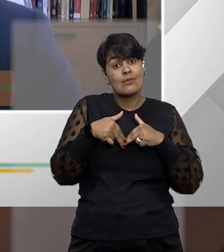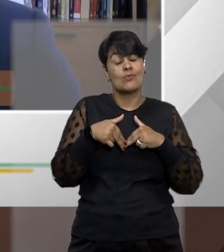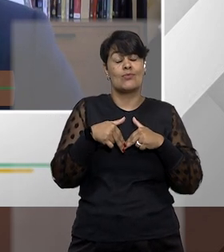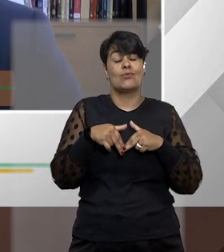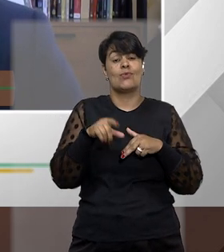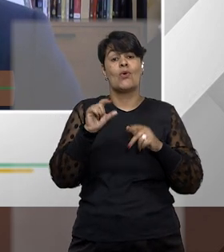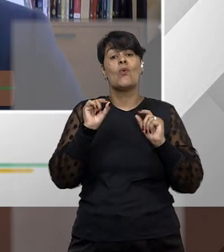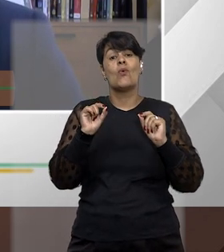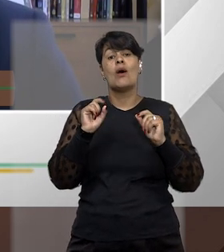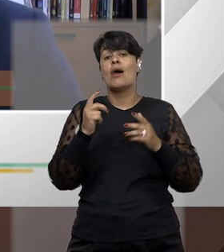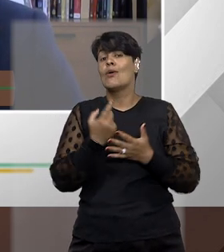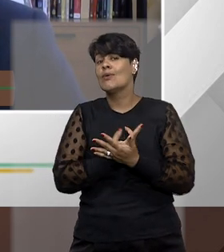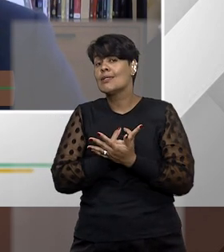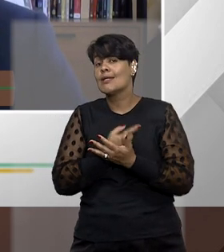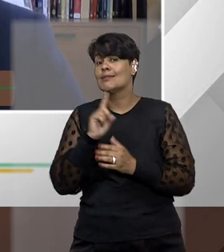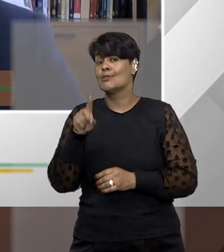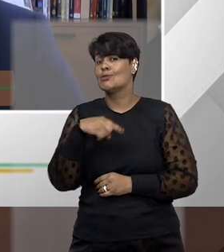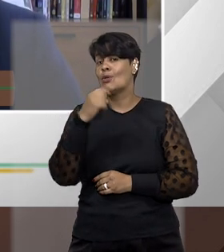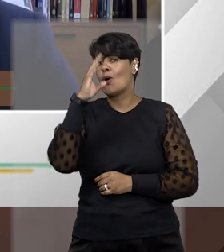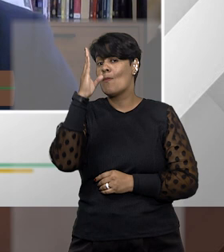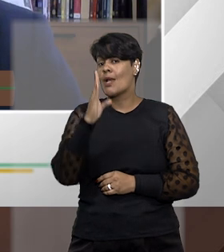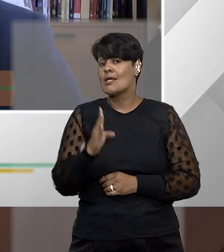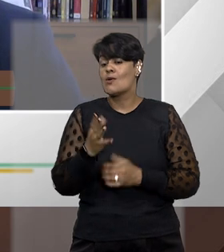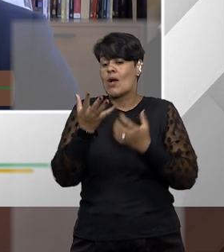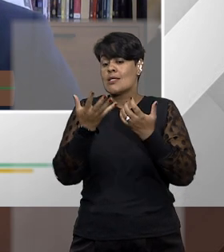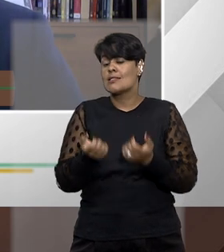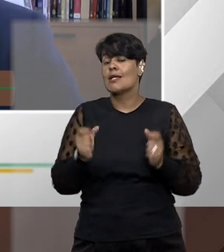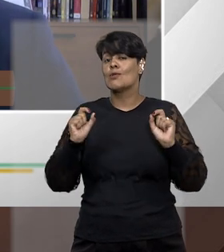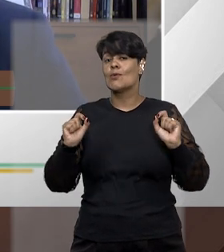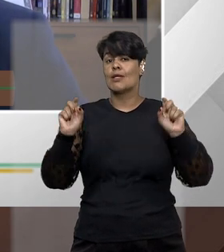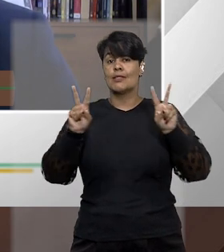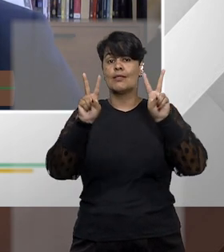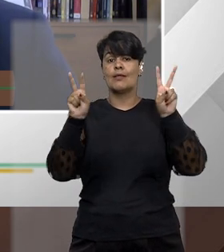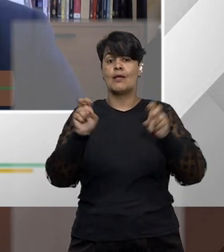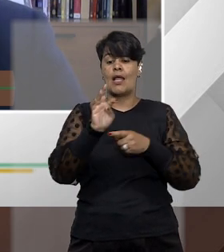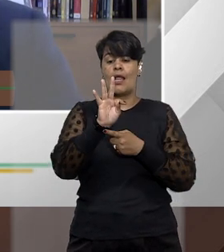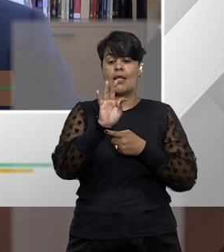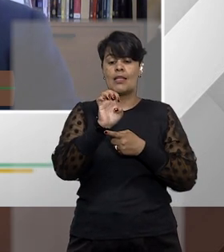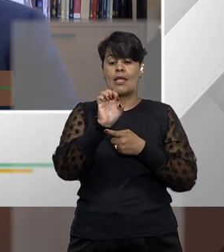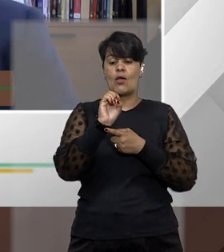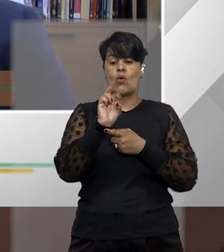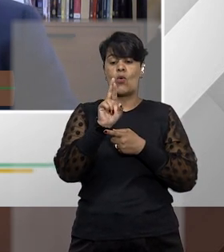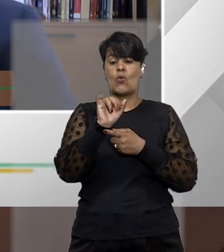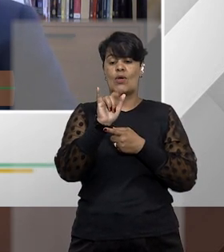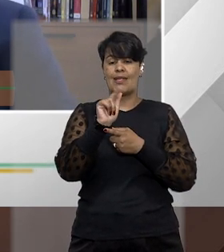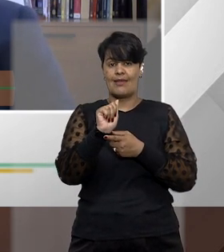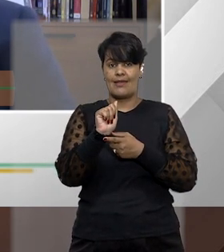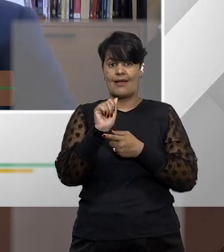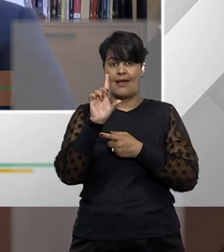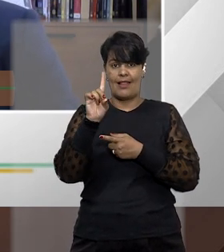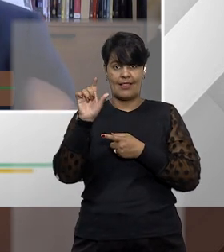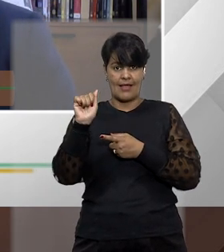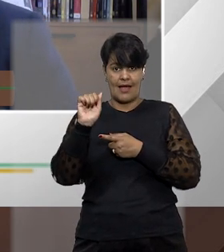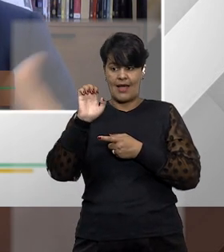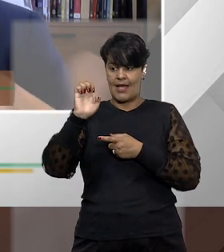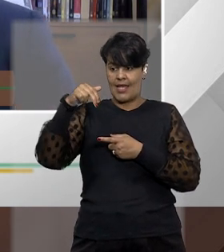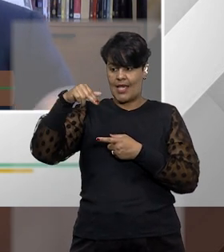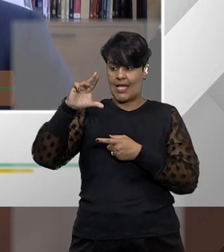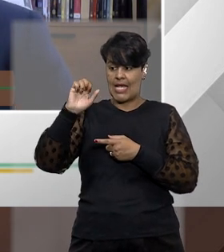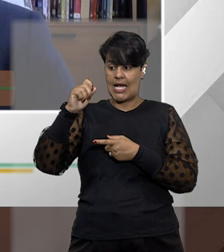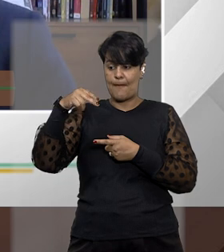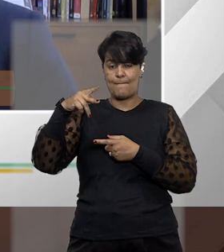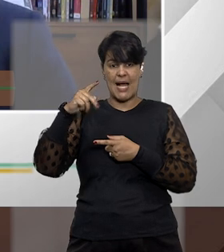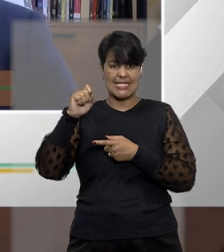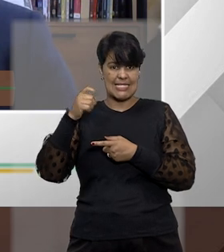complexidade, o Brasil passou a adotar a chamada teoria da encampação. Essa teoria da encampação, ela tem a finalidade de